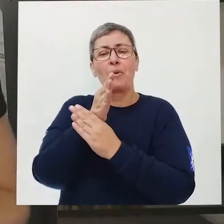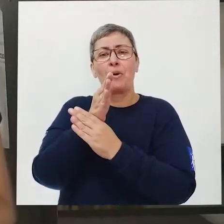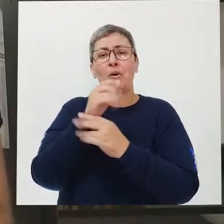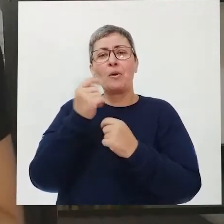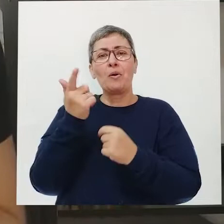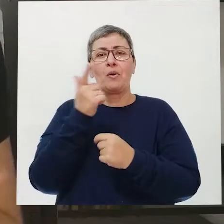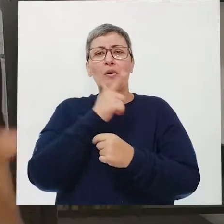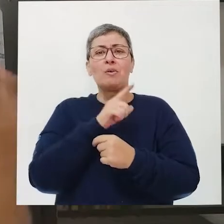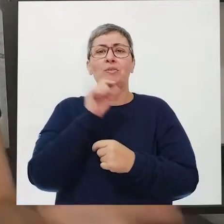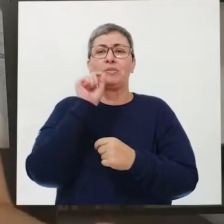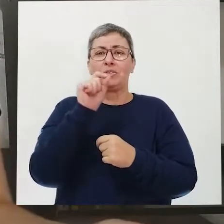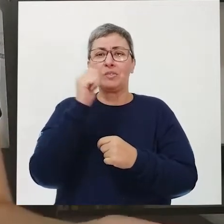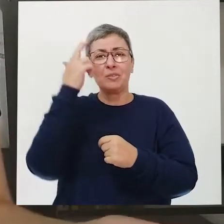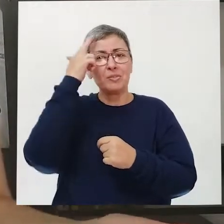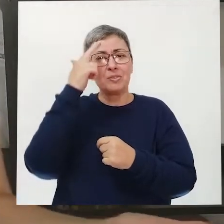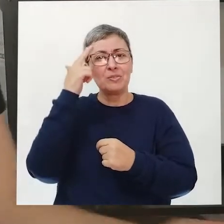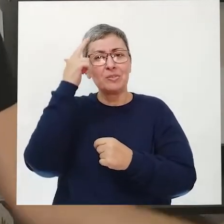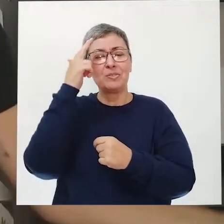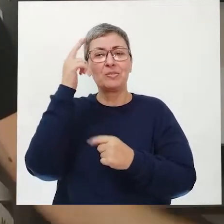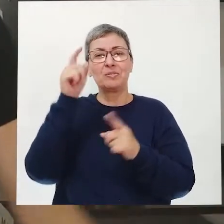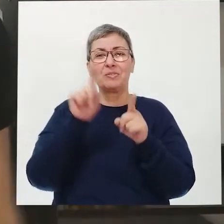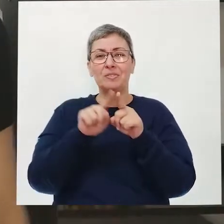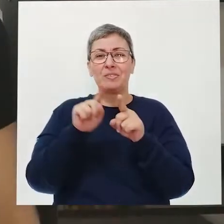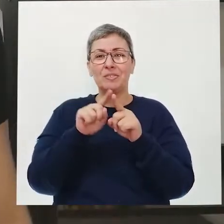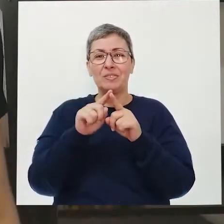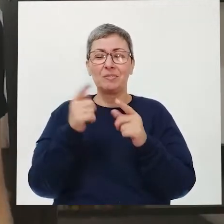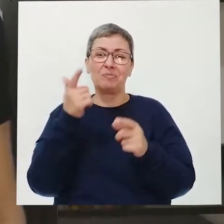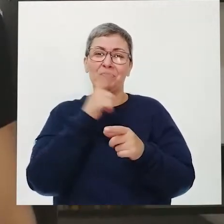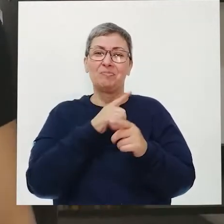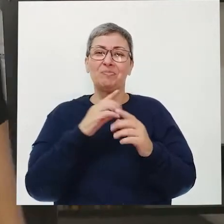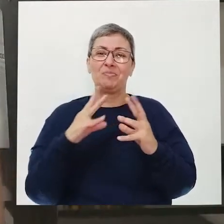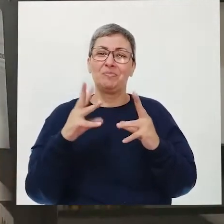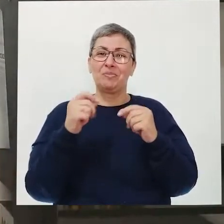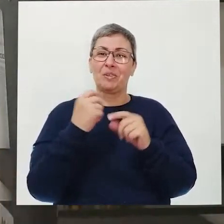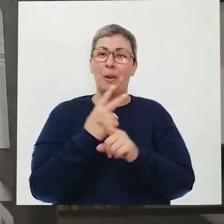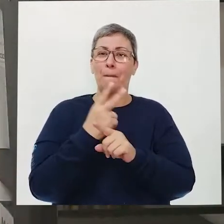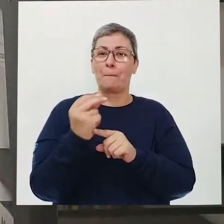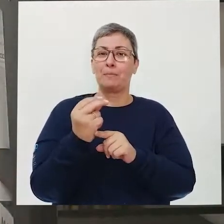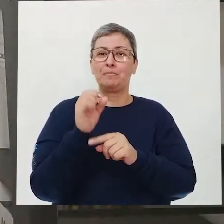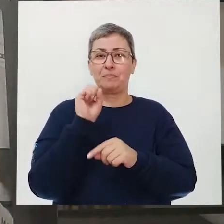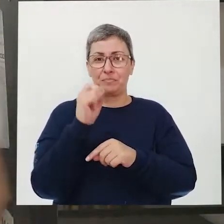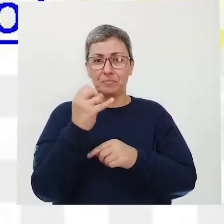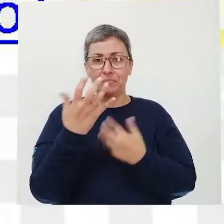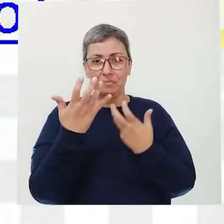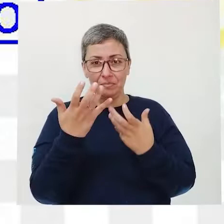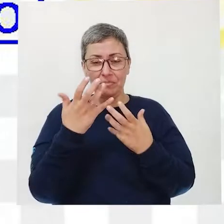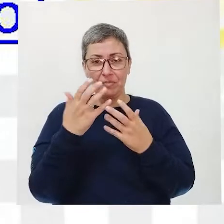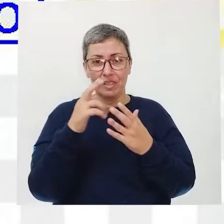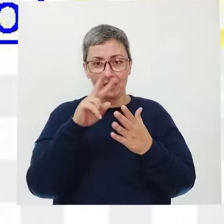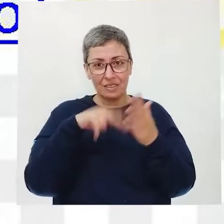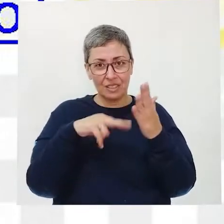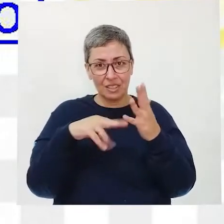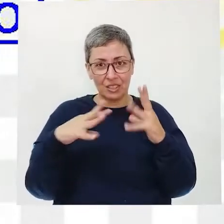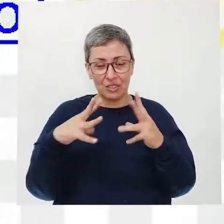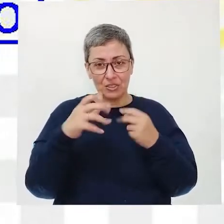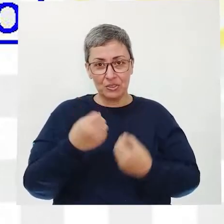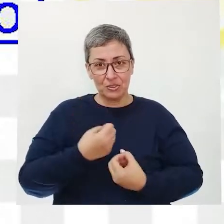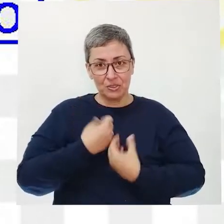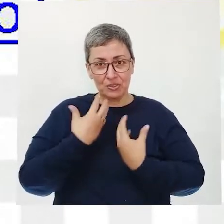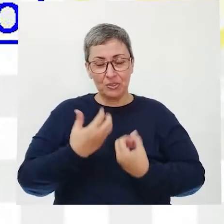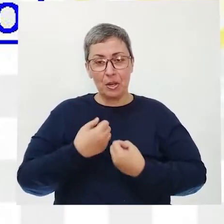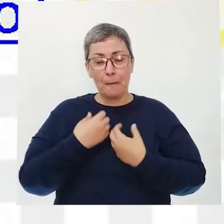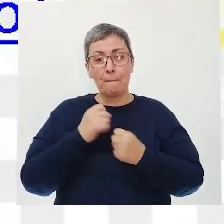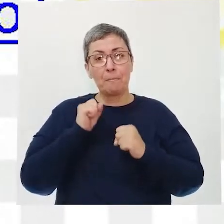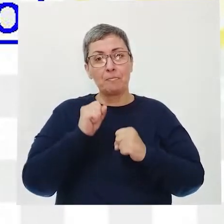pra chegar aos nossos sonhos e às nossas realizações. Se vocês quiserem ler na íntegra, ou seja, o poema